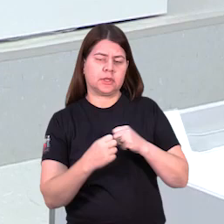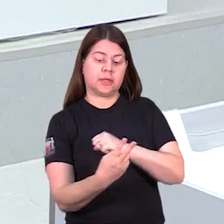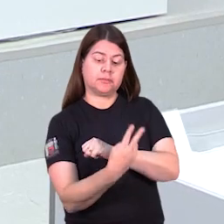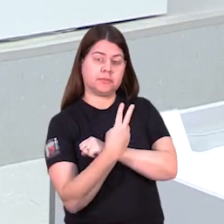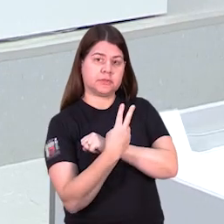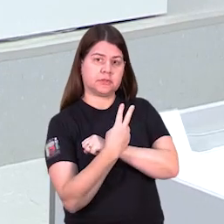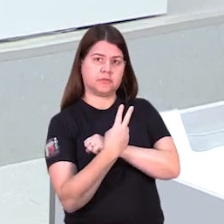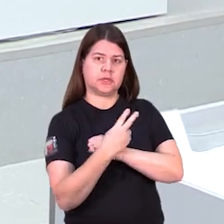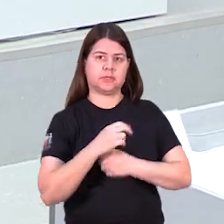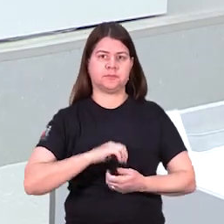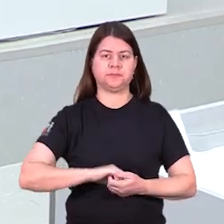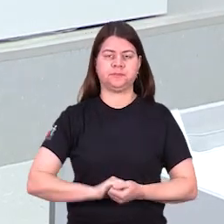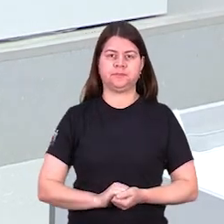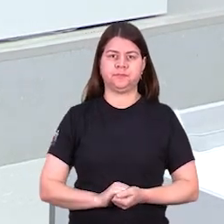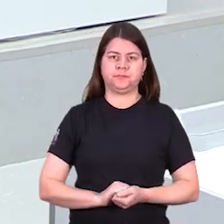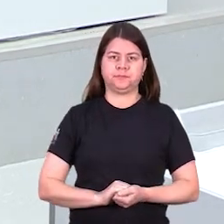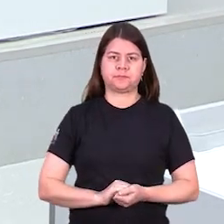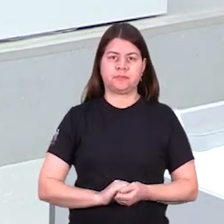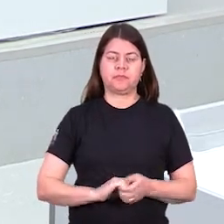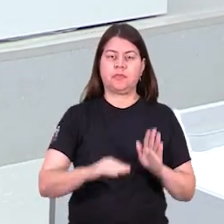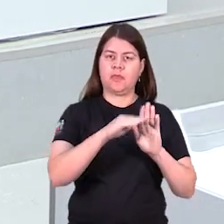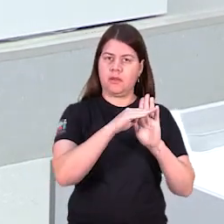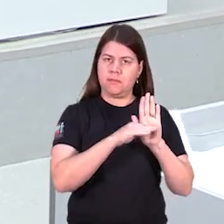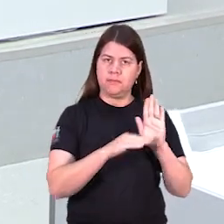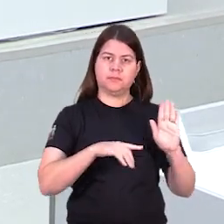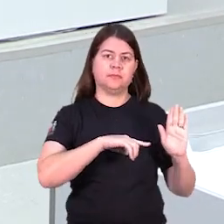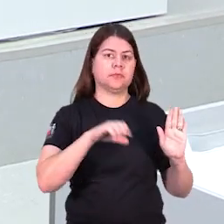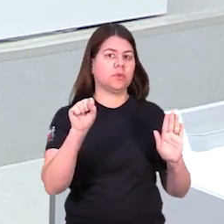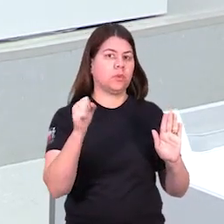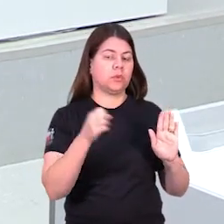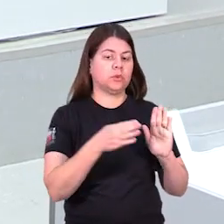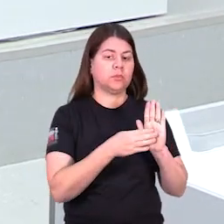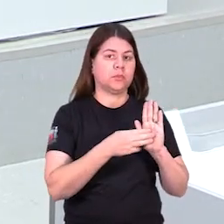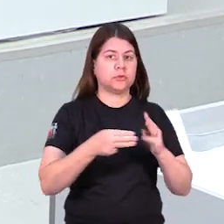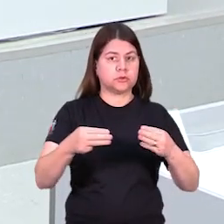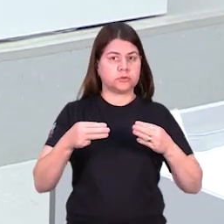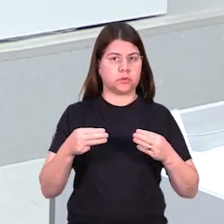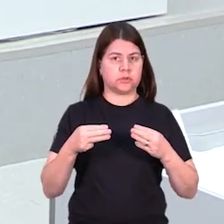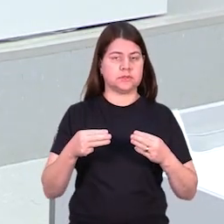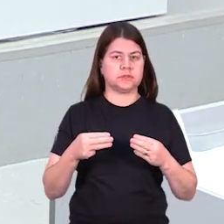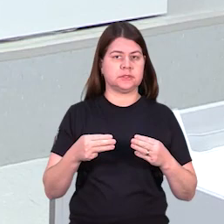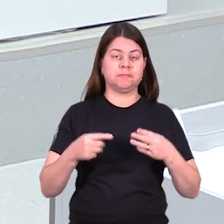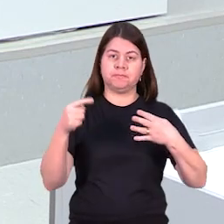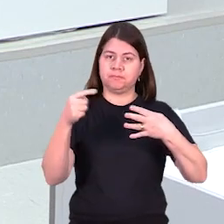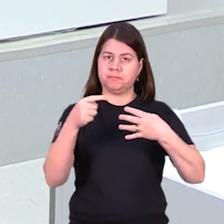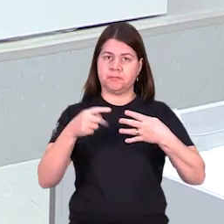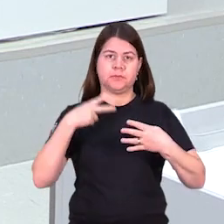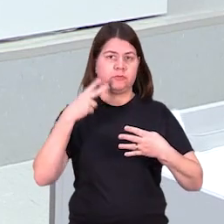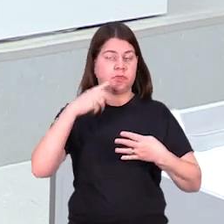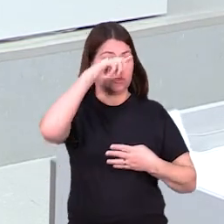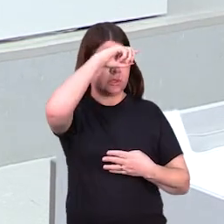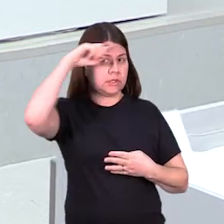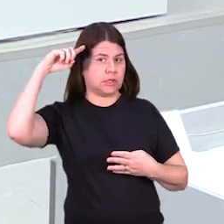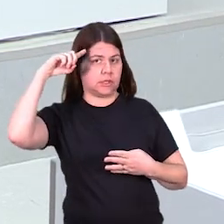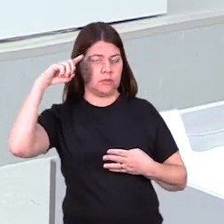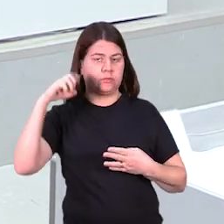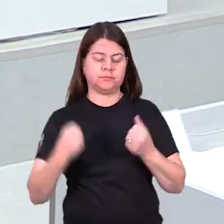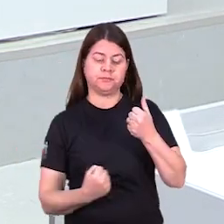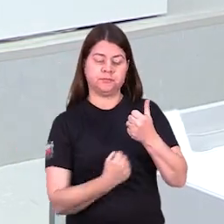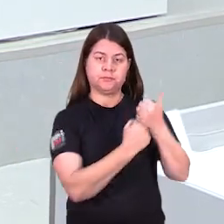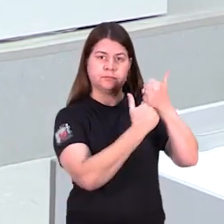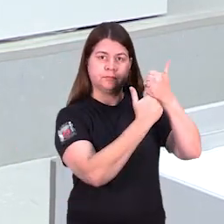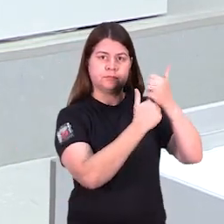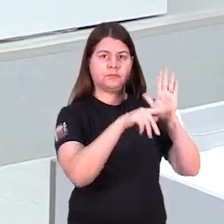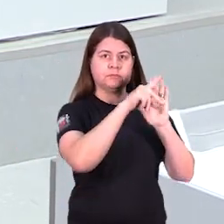para as Mulheres. A pauta conta com oito moções, entre elas a do vereador Daniel Lemos, de apoio ao projeto